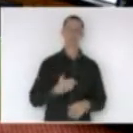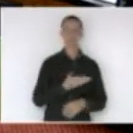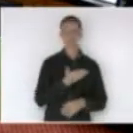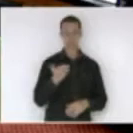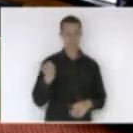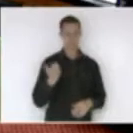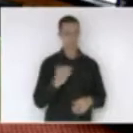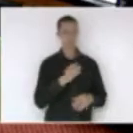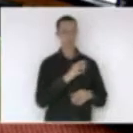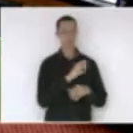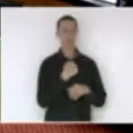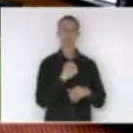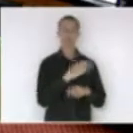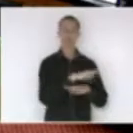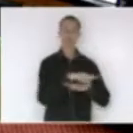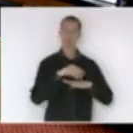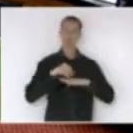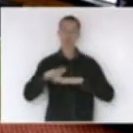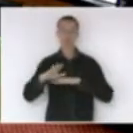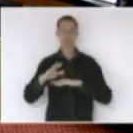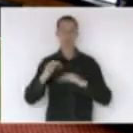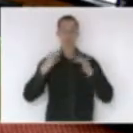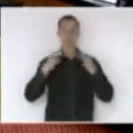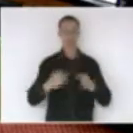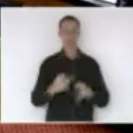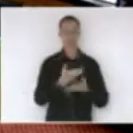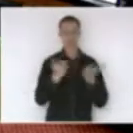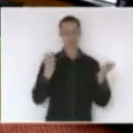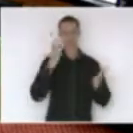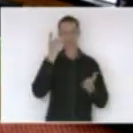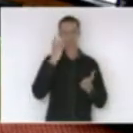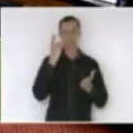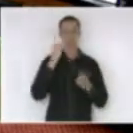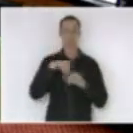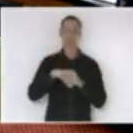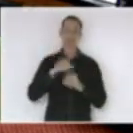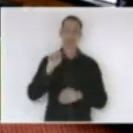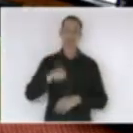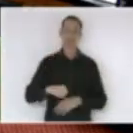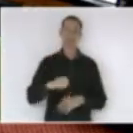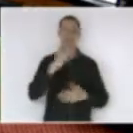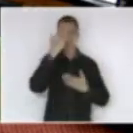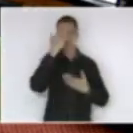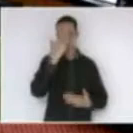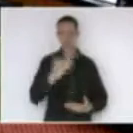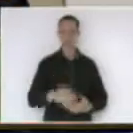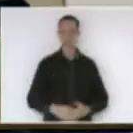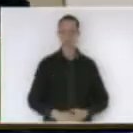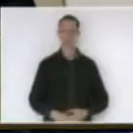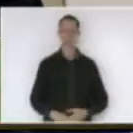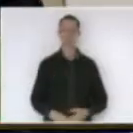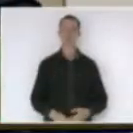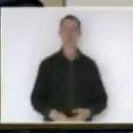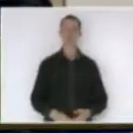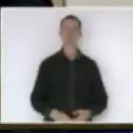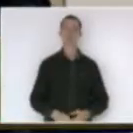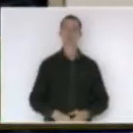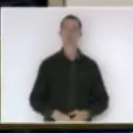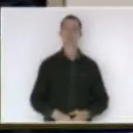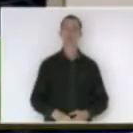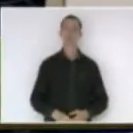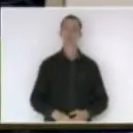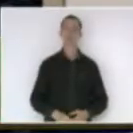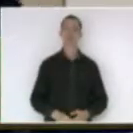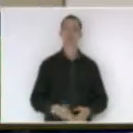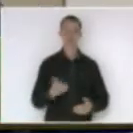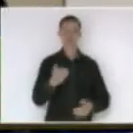eu tenho certeza que as deputadas e os deputados dessa casa vão votar pela aprovação do projeto. Muito obrigada. Uma palavra ao deputado